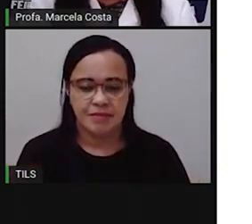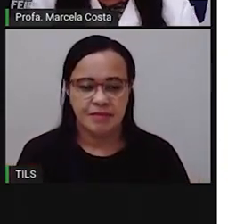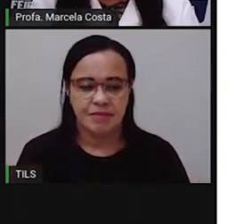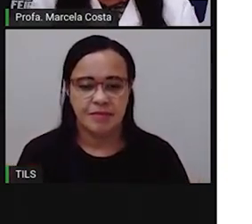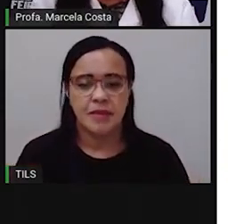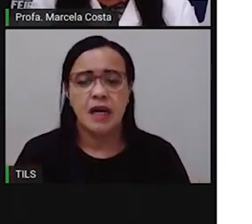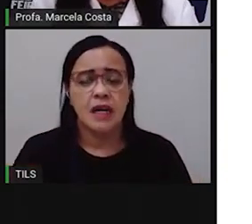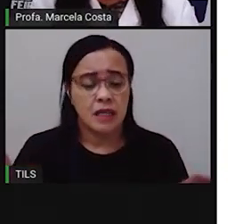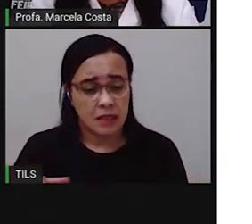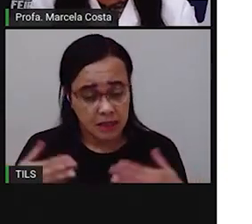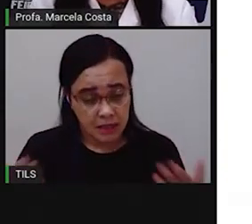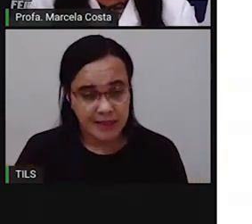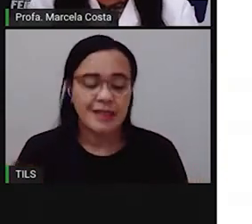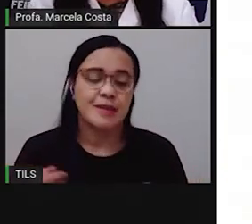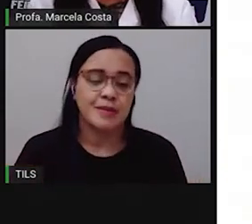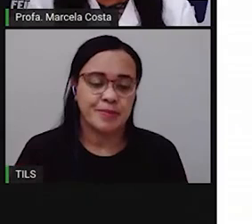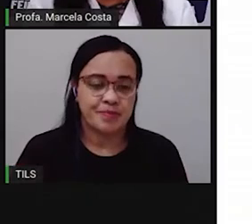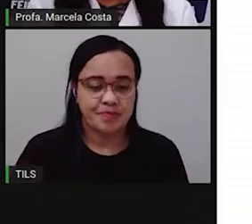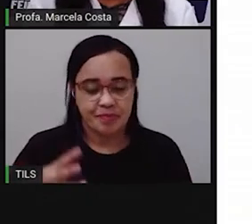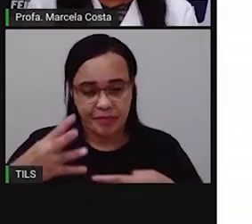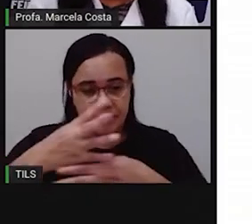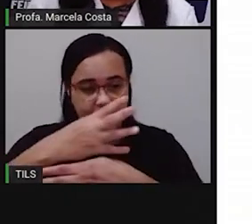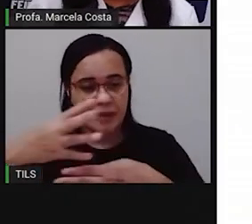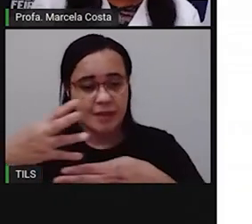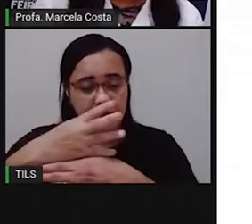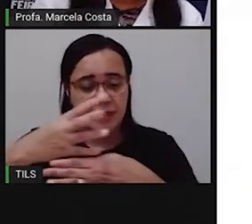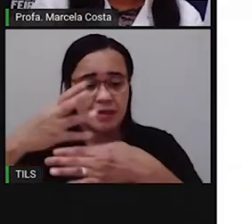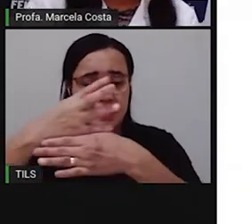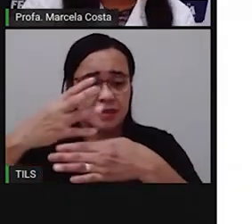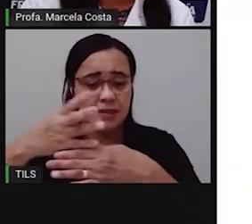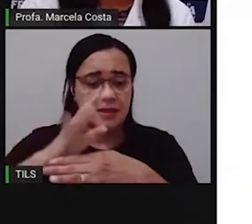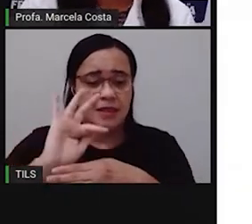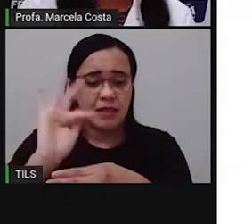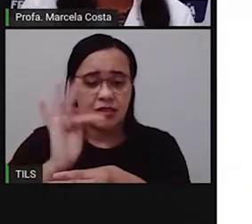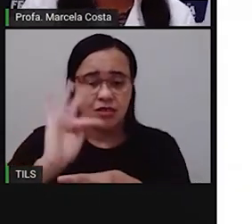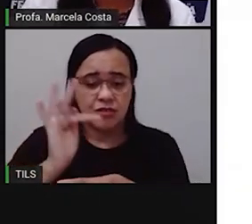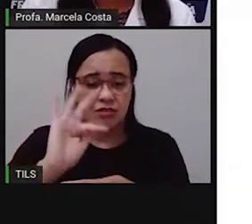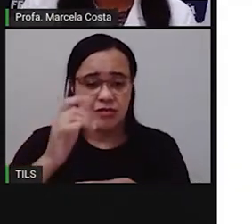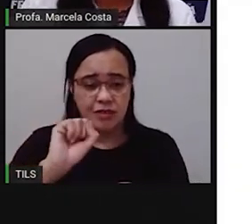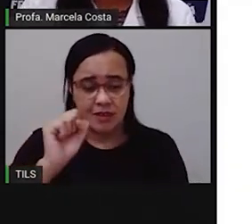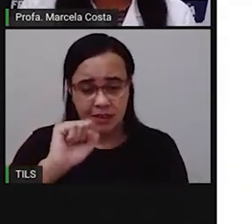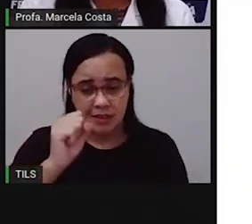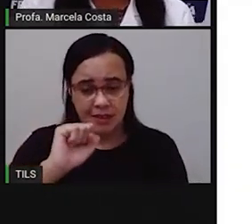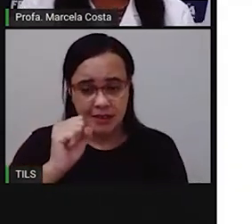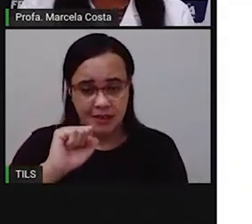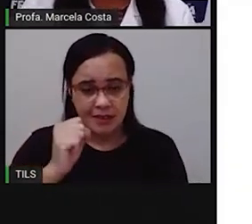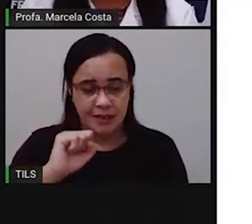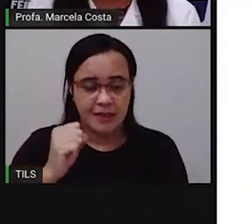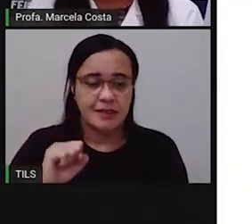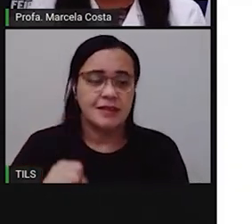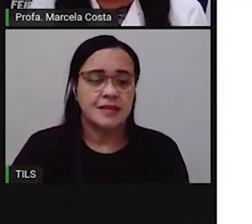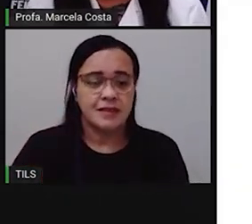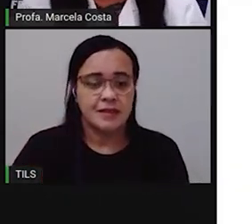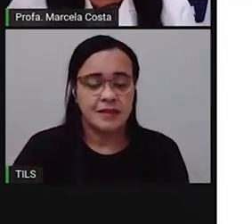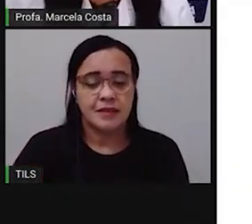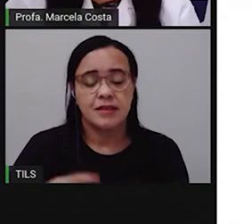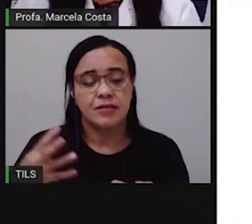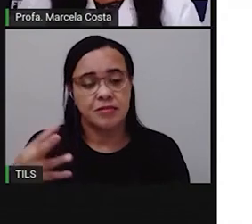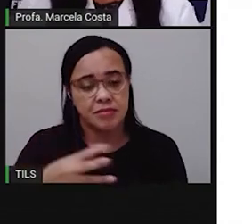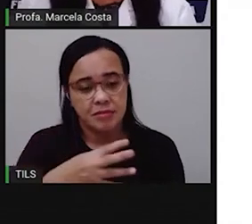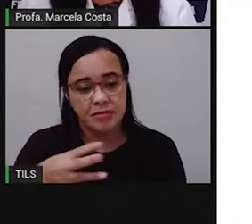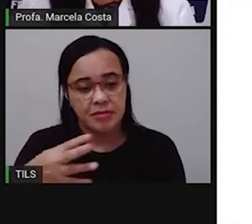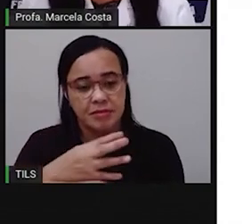Então, crianças, a cidade de Feira de Santana, né? Onde estamos localizados, é uma cidade